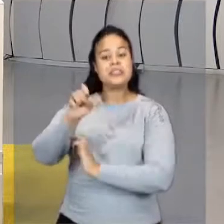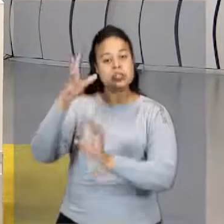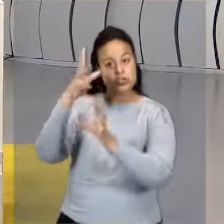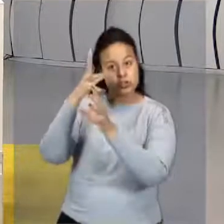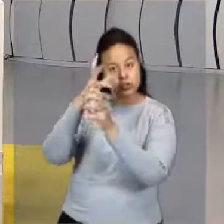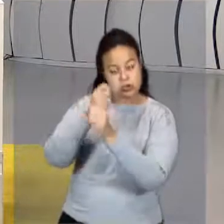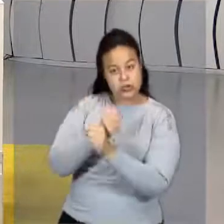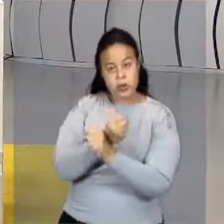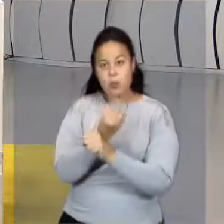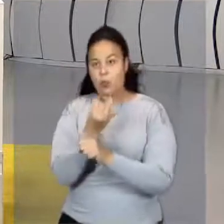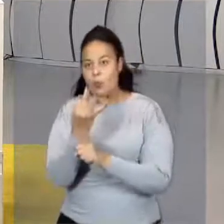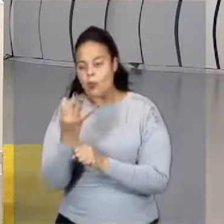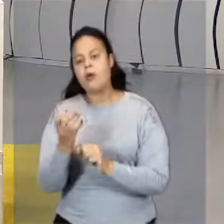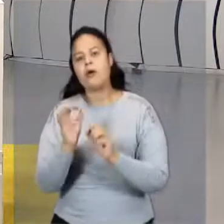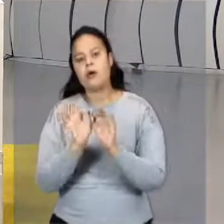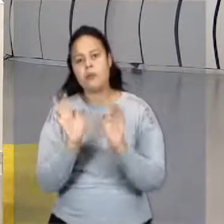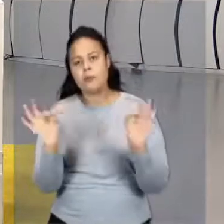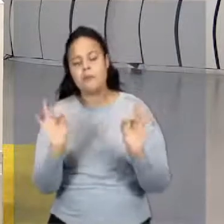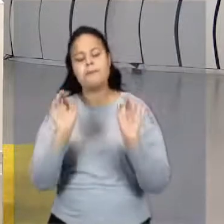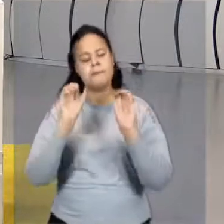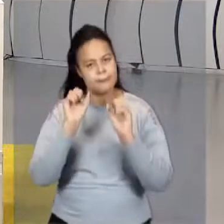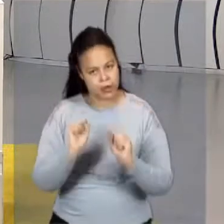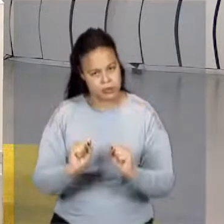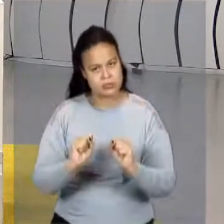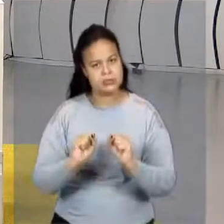contado.